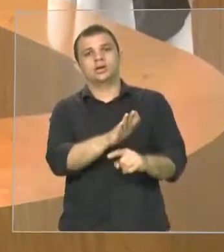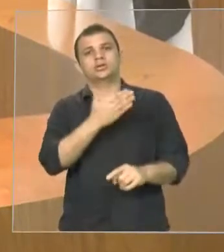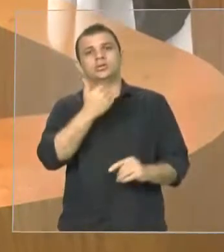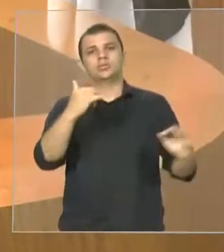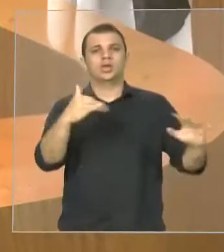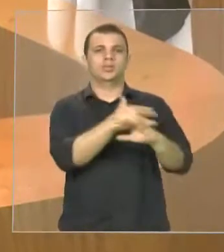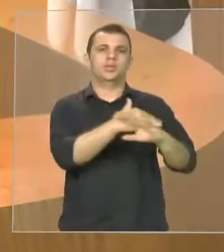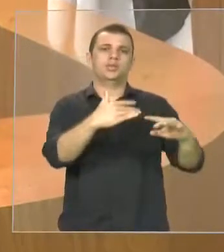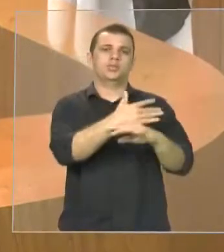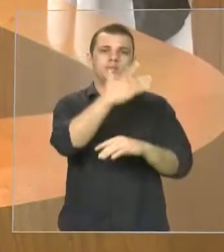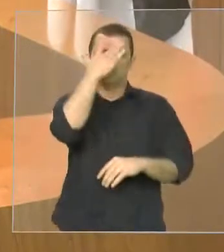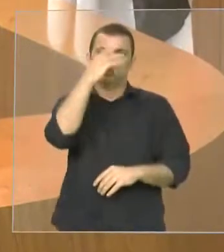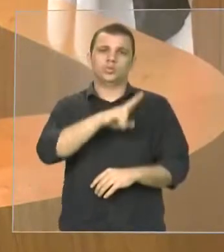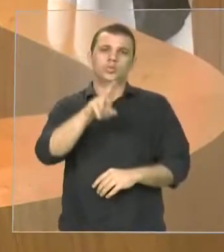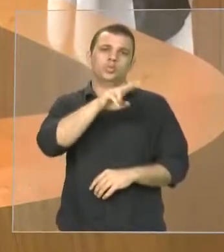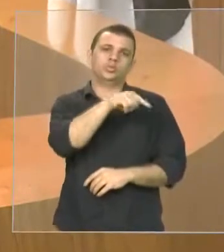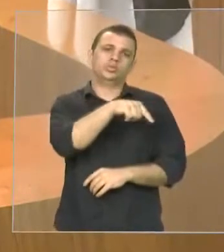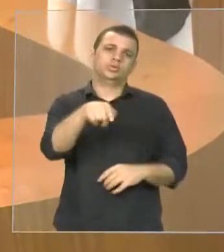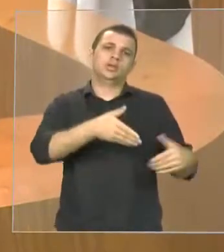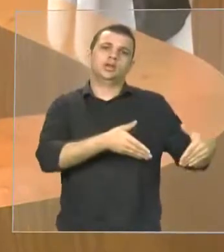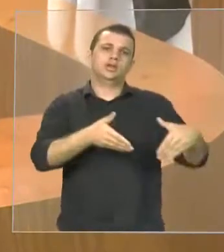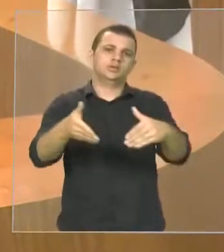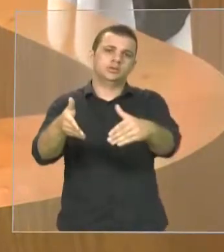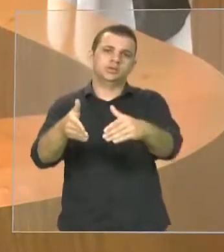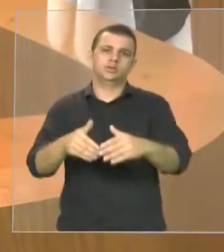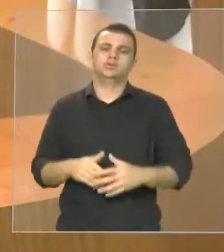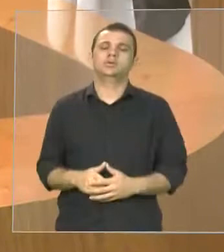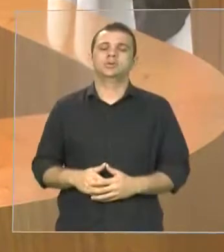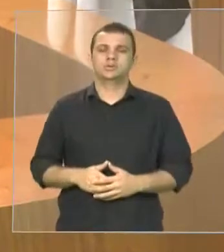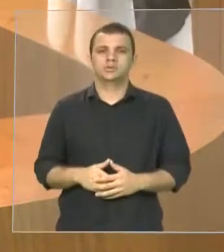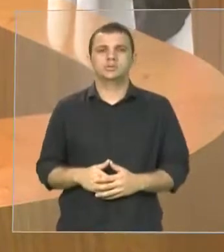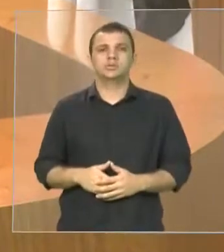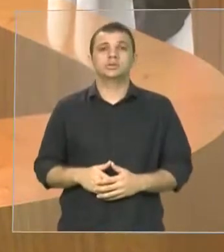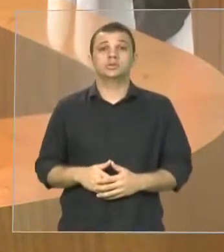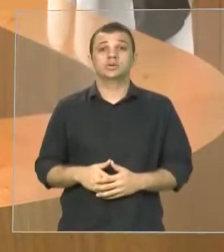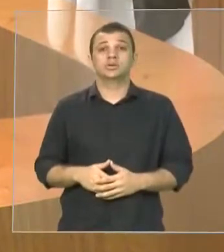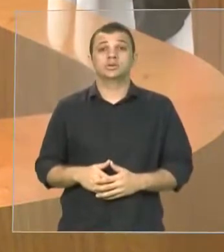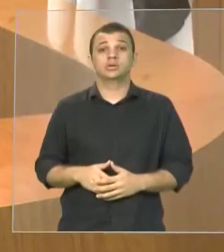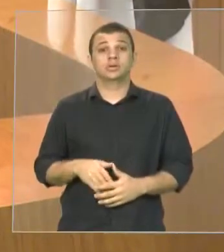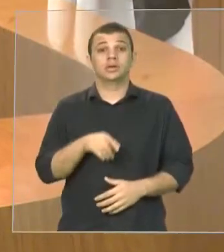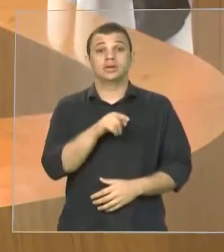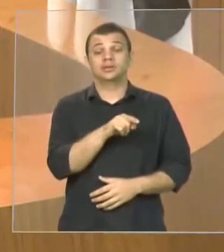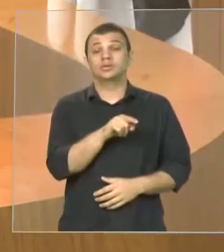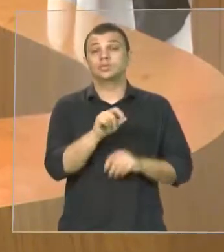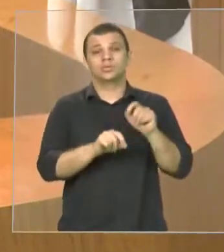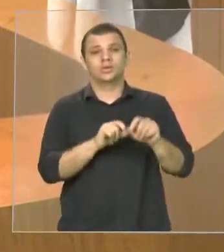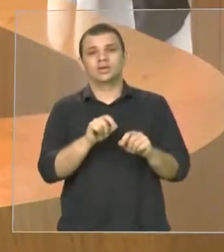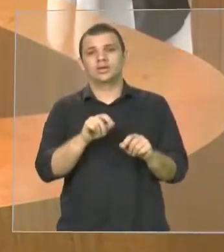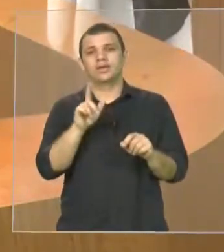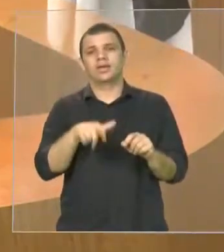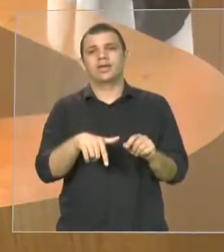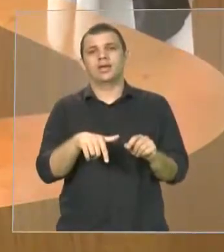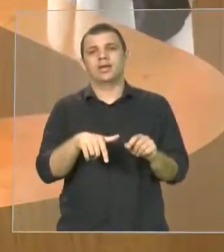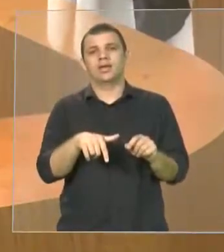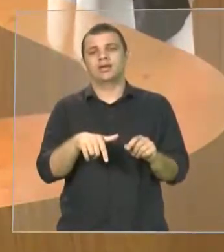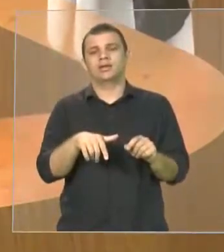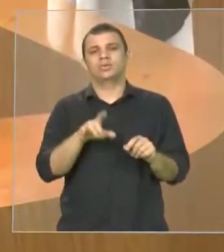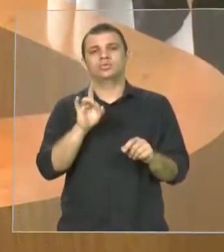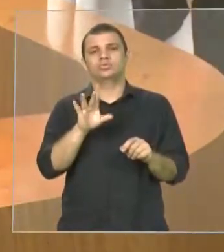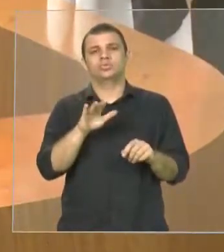pessoas que utilizam aquela rodovia que não será uma operação apenas de